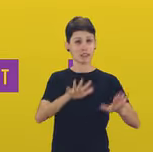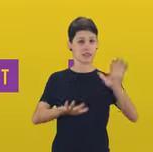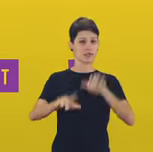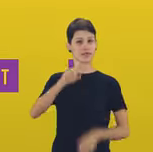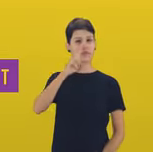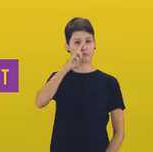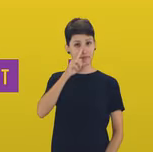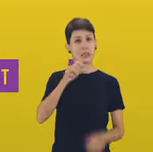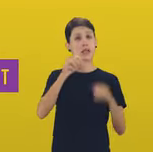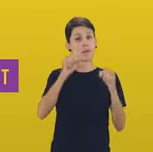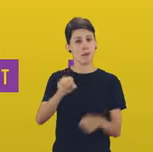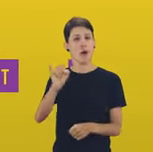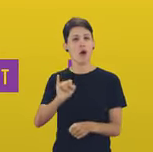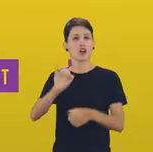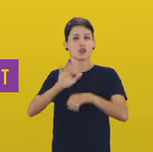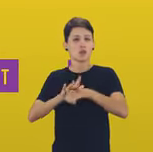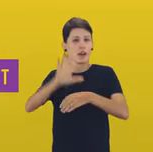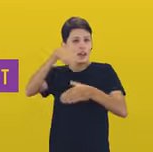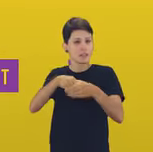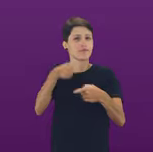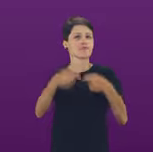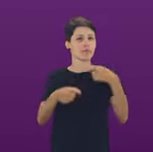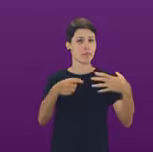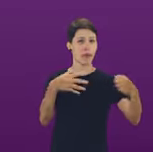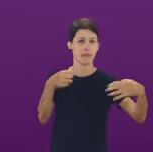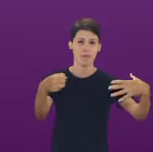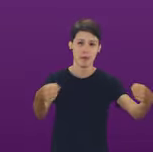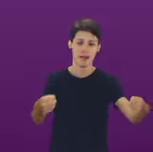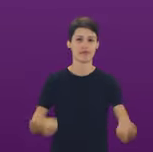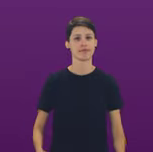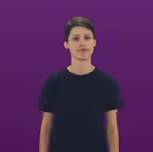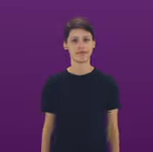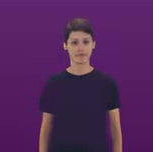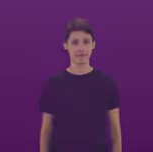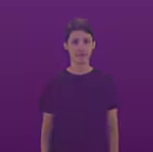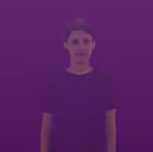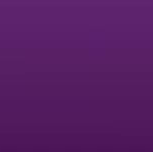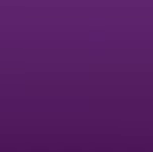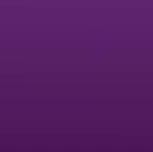Muitas a que é gonorreia, tem ser levado sério.